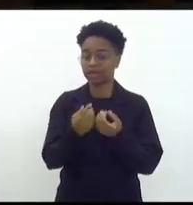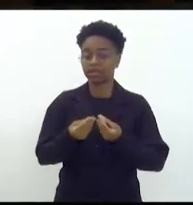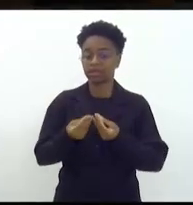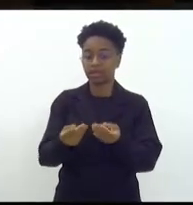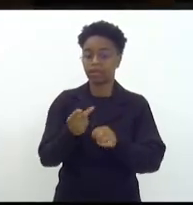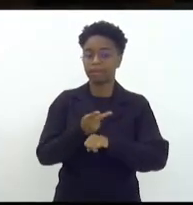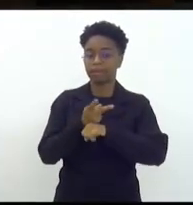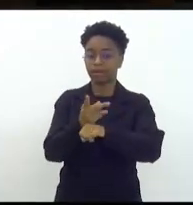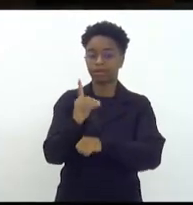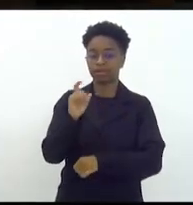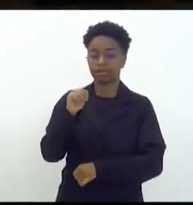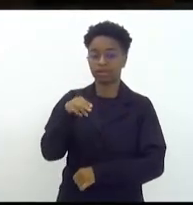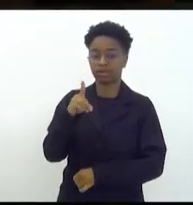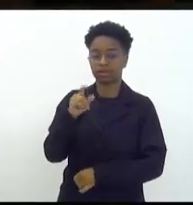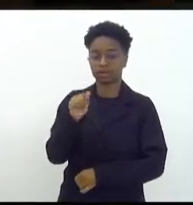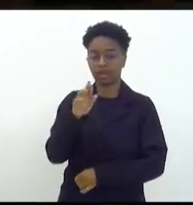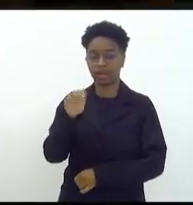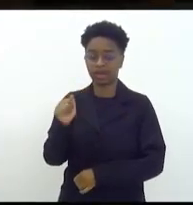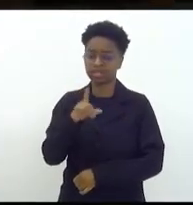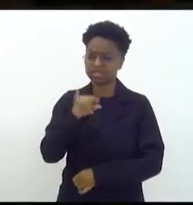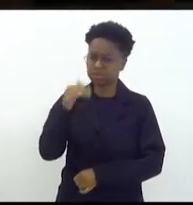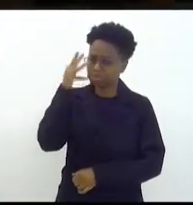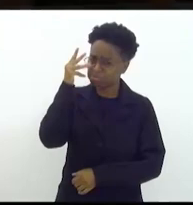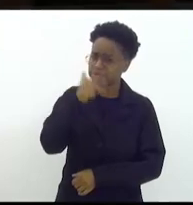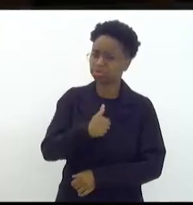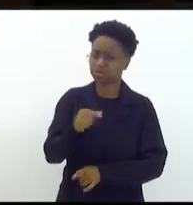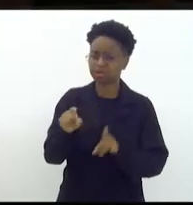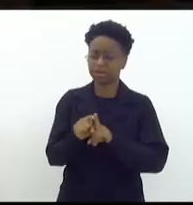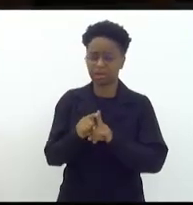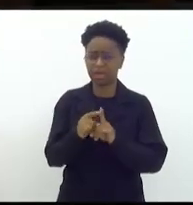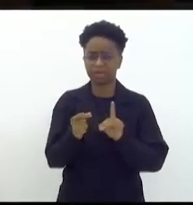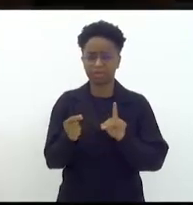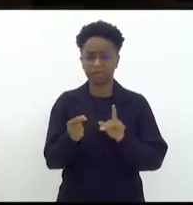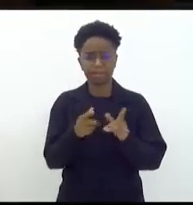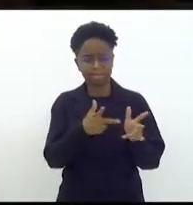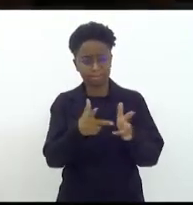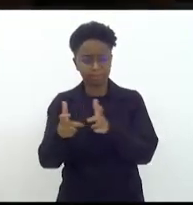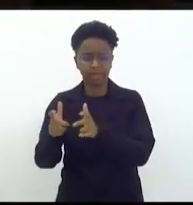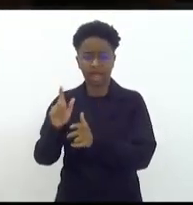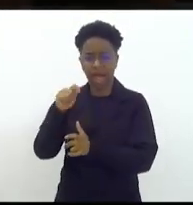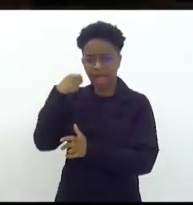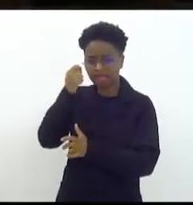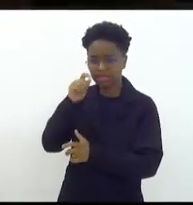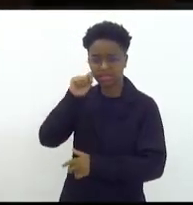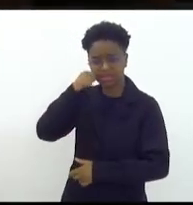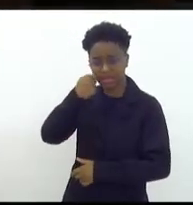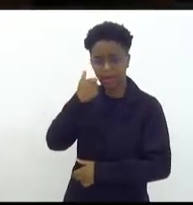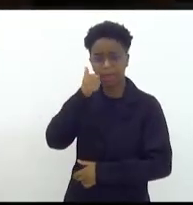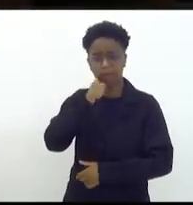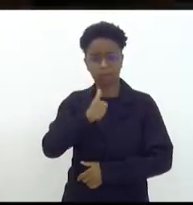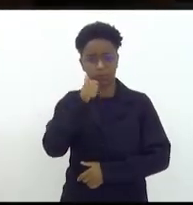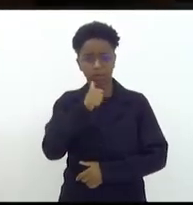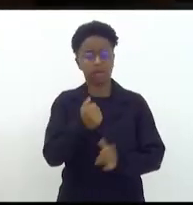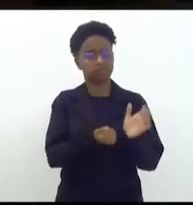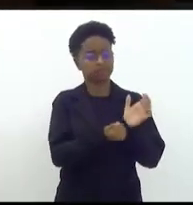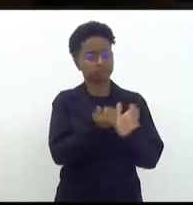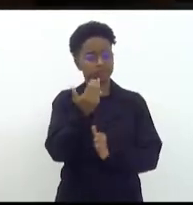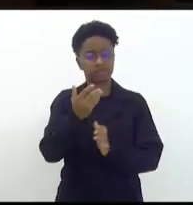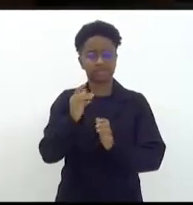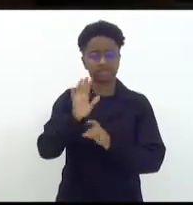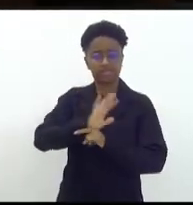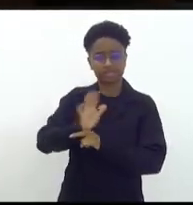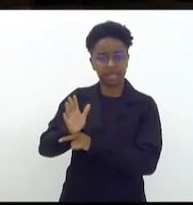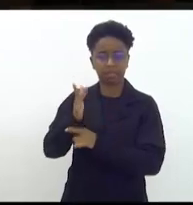Dandara foi um dia muito bonito de reconhecimento das atrizes negras de mulheres que construíam o cinema o